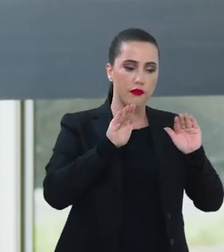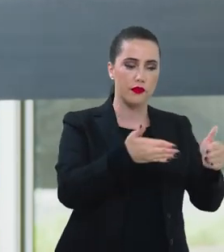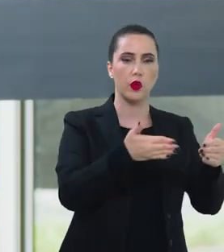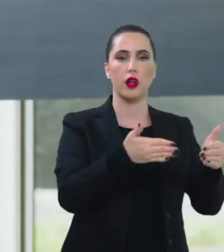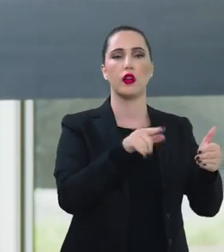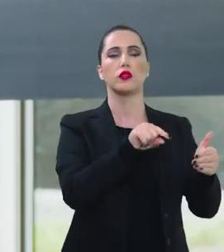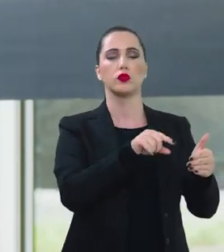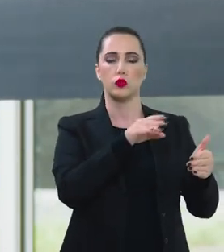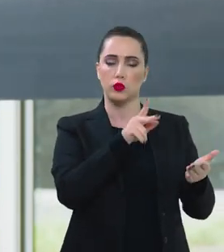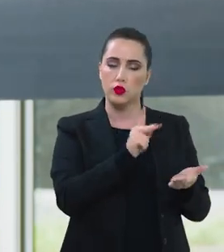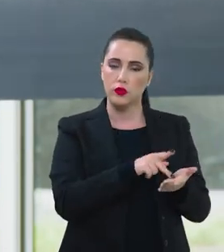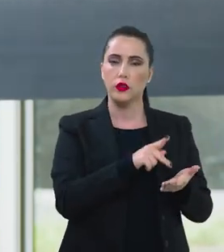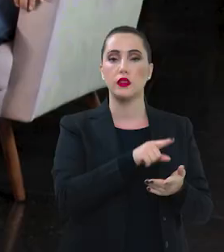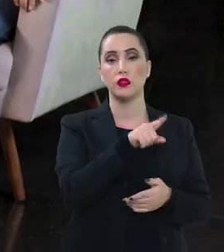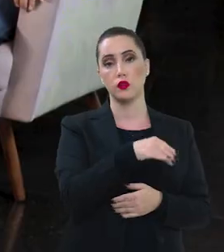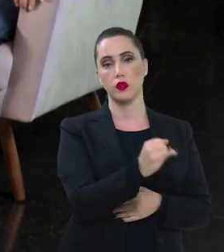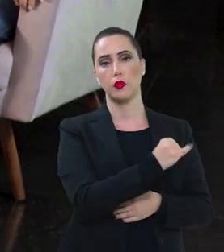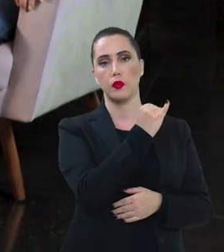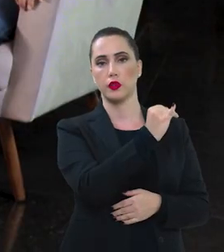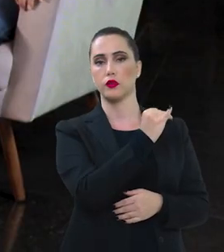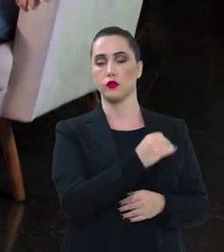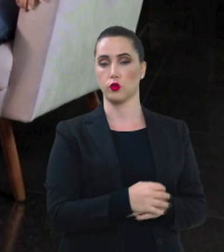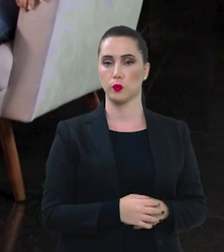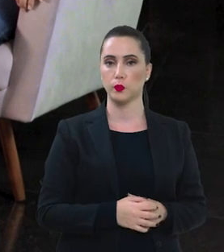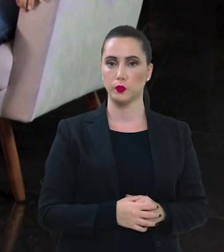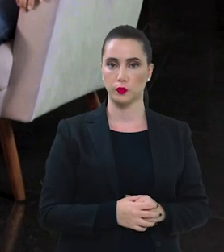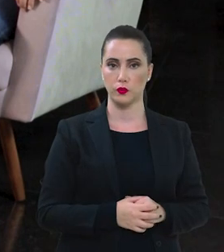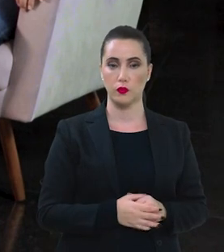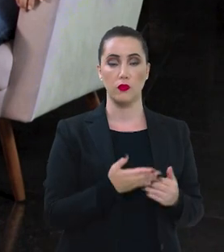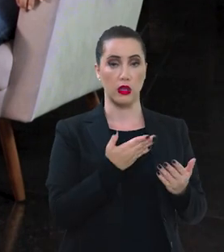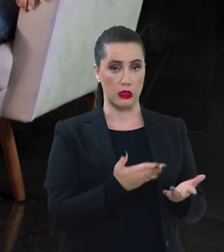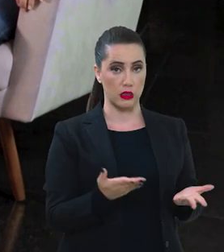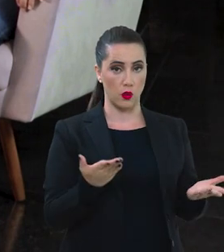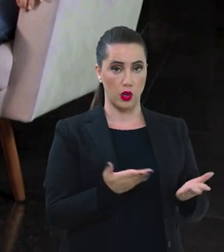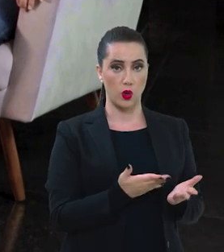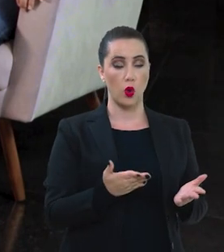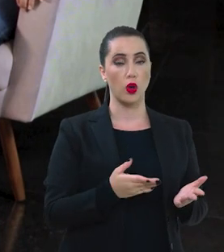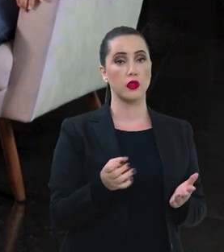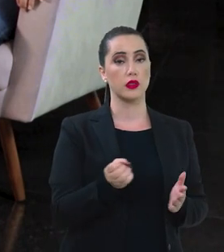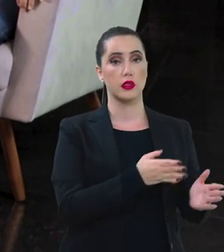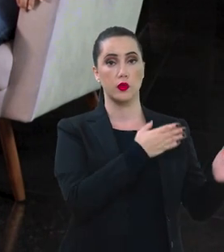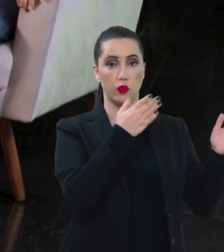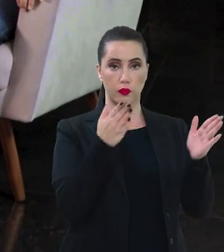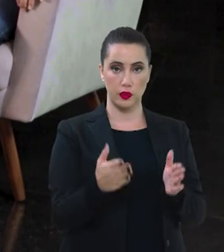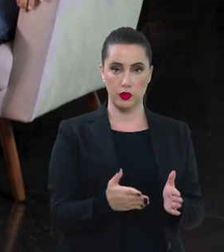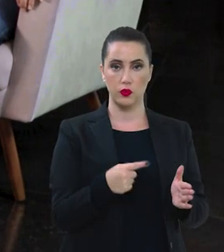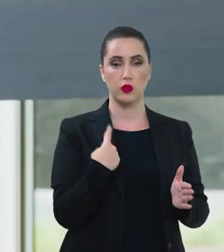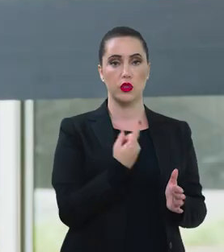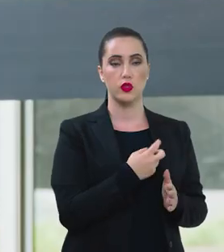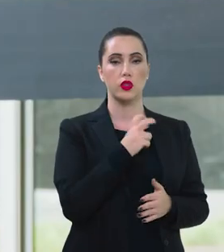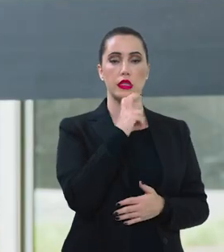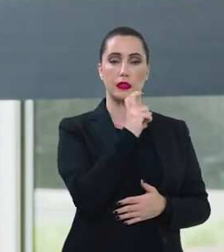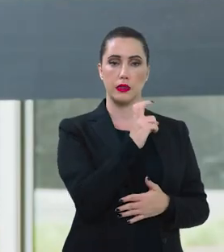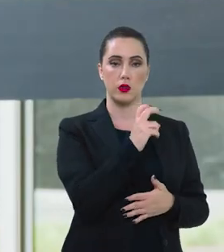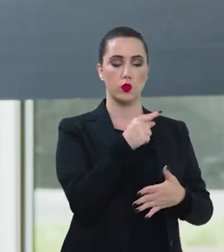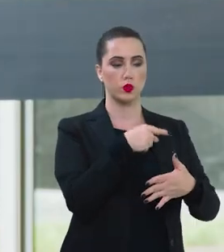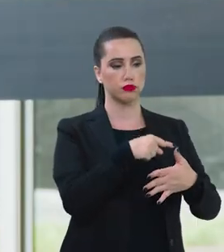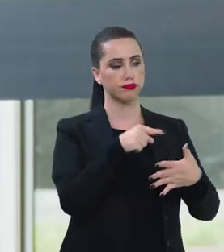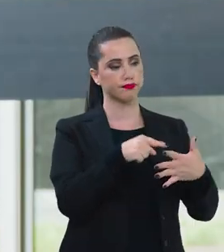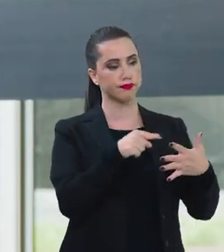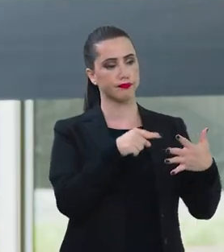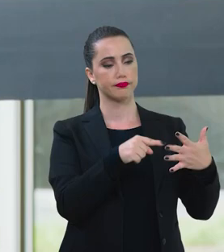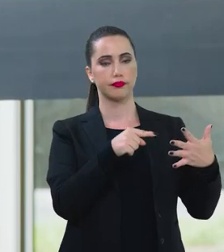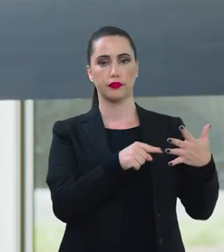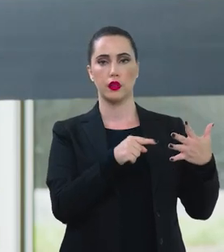tendo um foco no que, de fato, é importante ser construído. E aí, nessa perspectiva, a gente construiu cinco